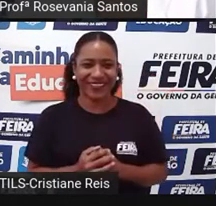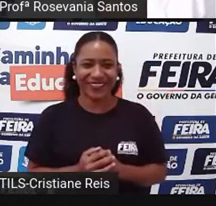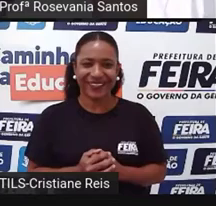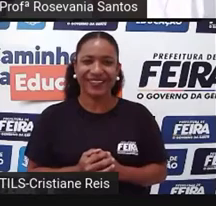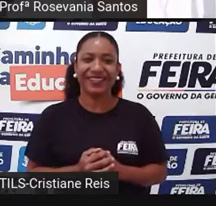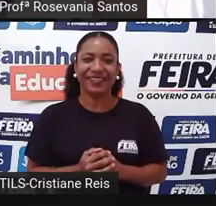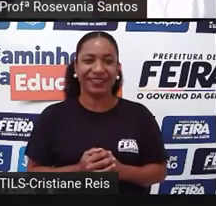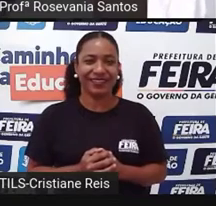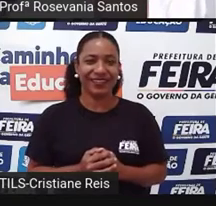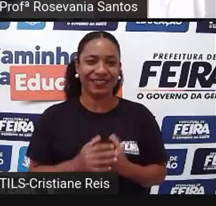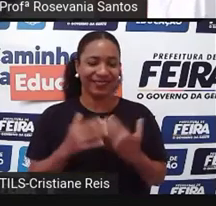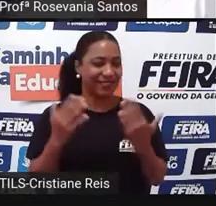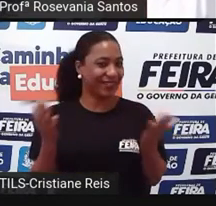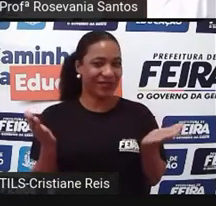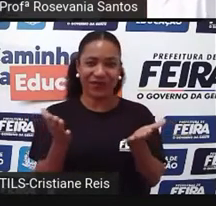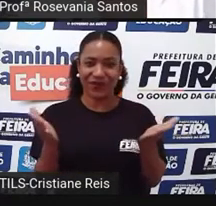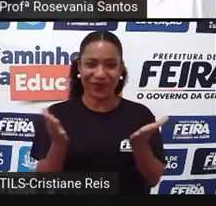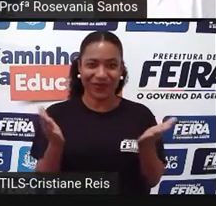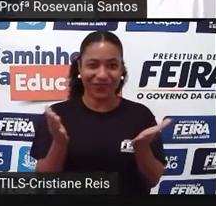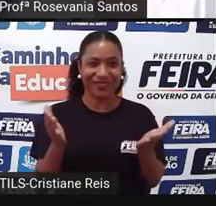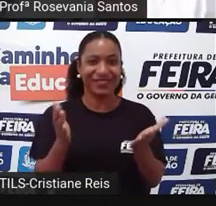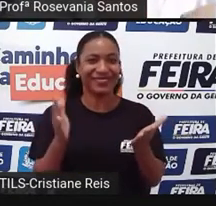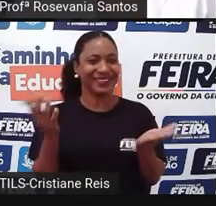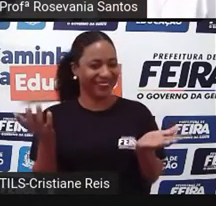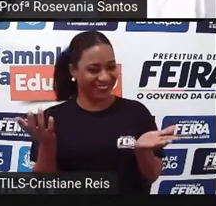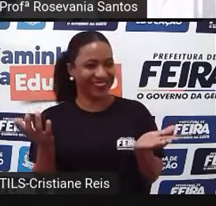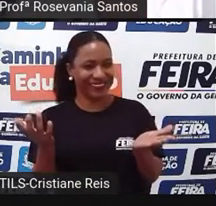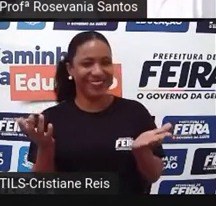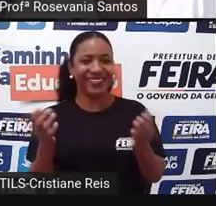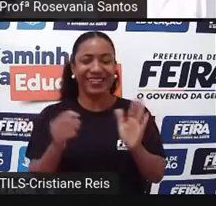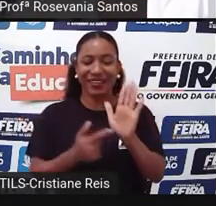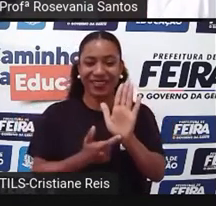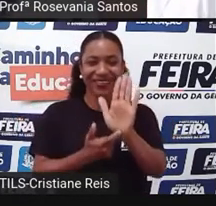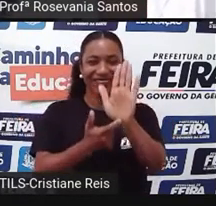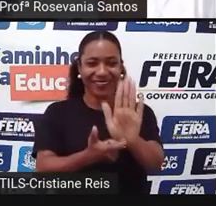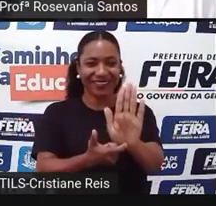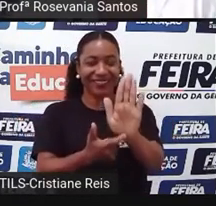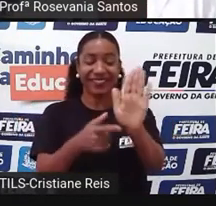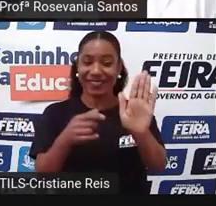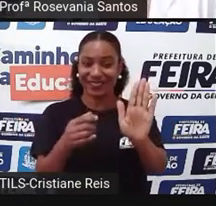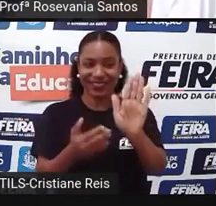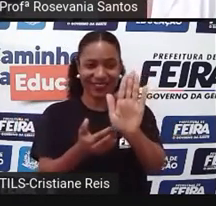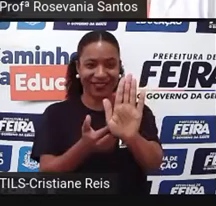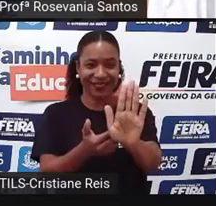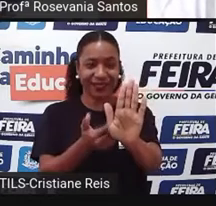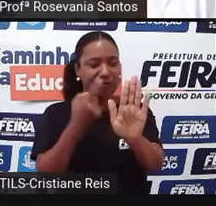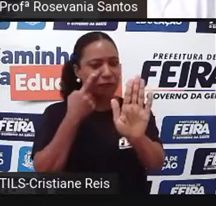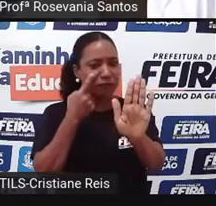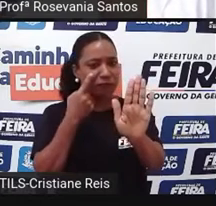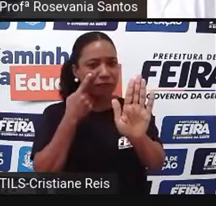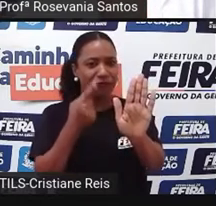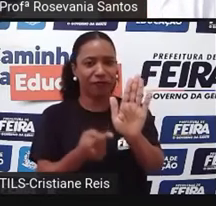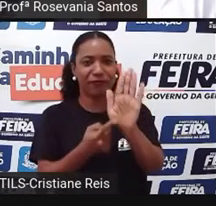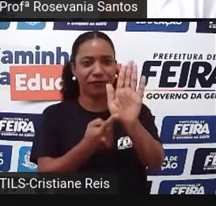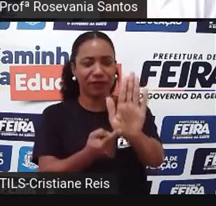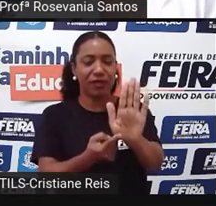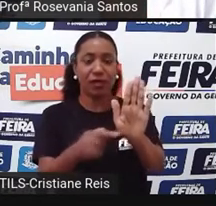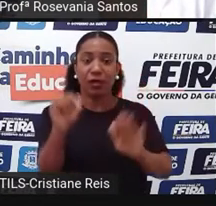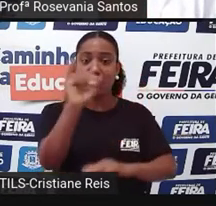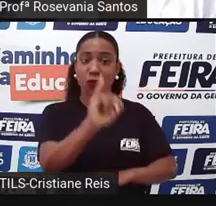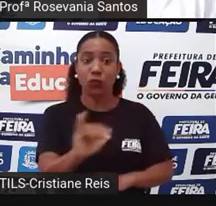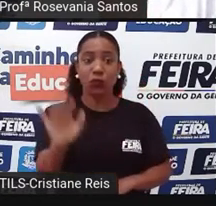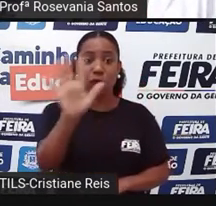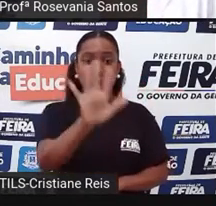fazer aquele suspensezinho que eu sempre faço, logo de cara já coloquei vocês para ir observando aí, né, a imagem